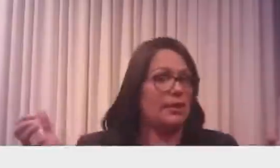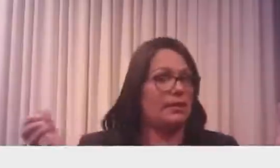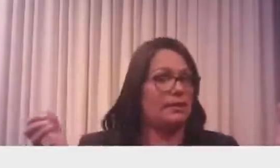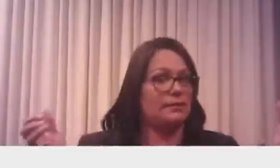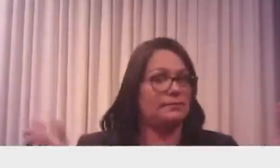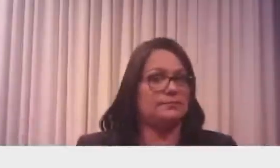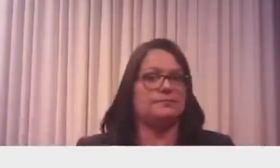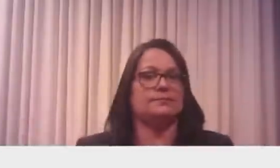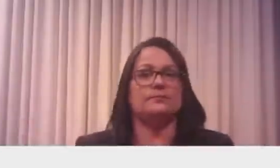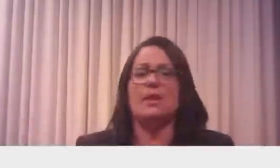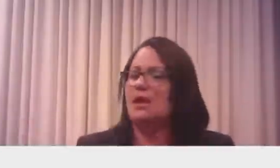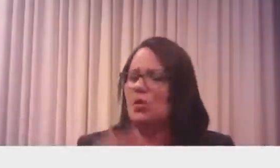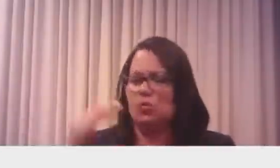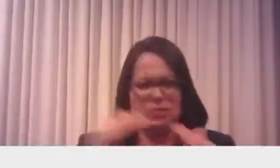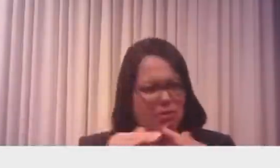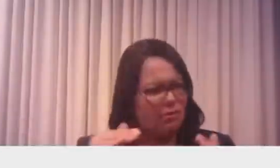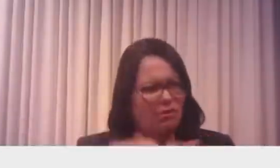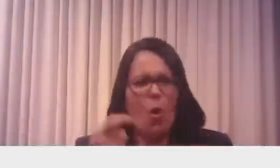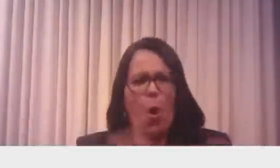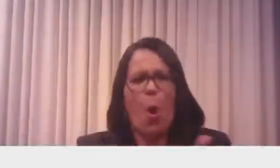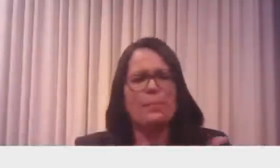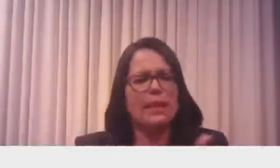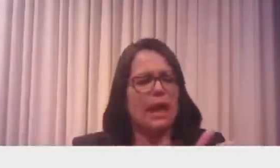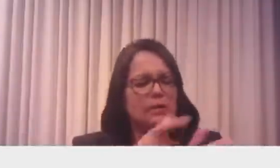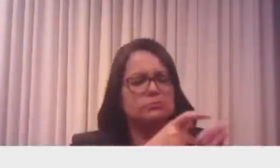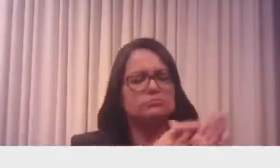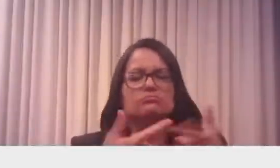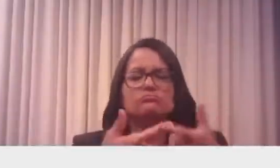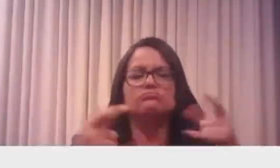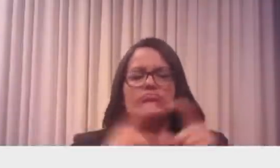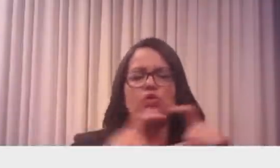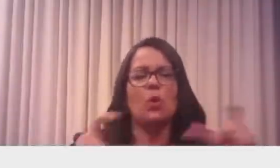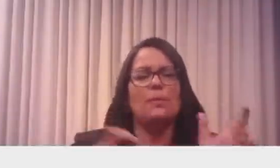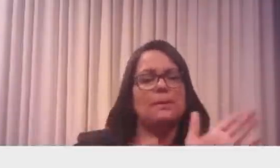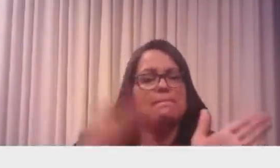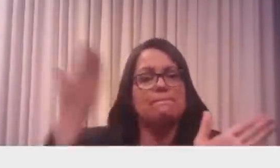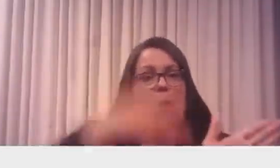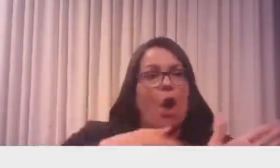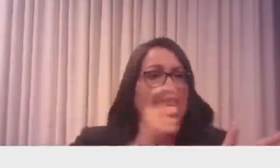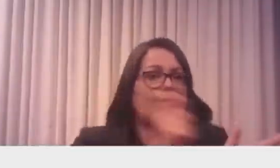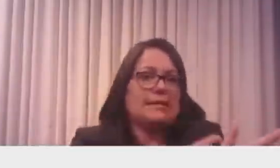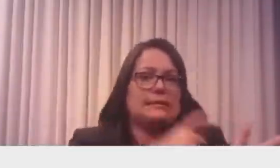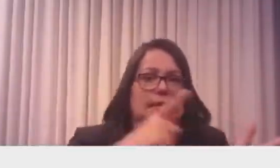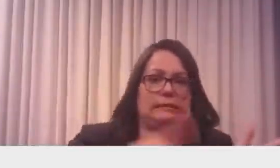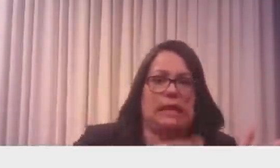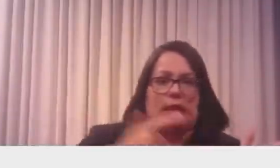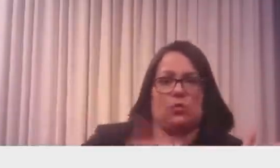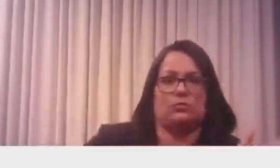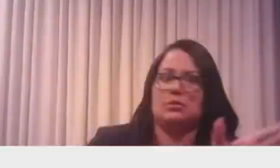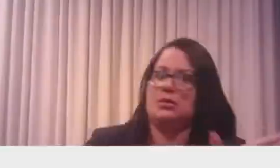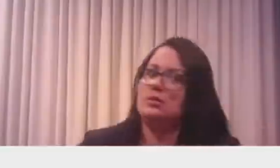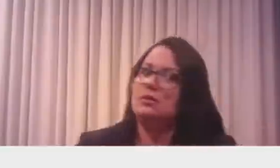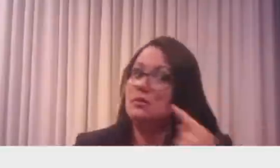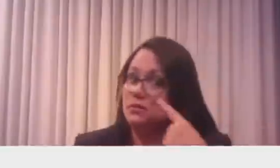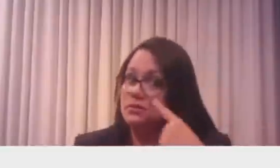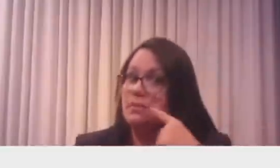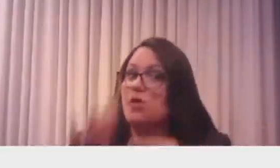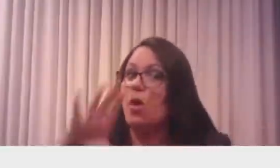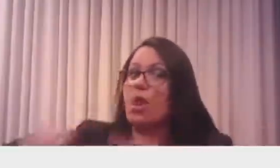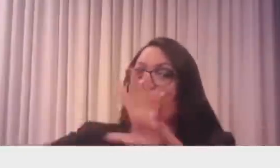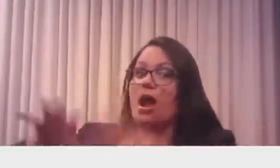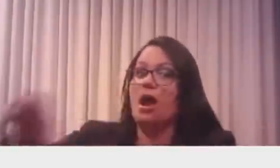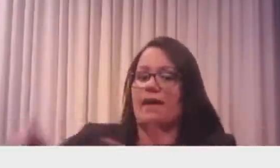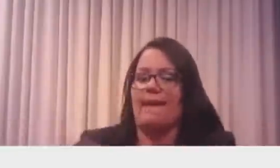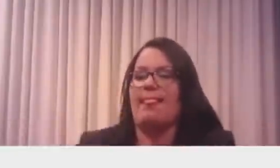Não concordo com o passaporte sanitário, tanto é que está vendo da não confiabilidade. Eu